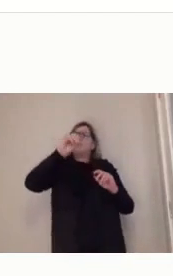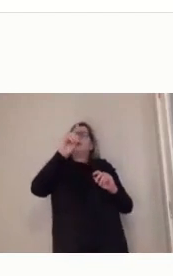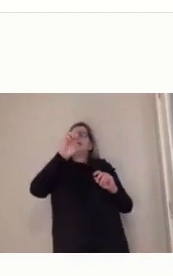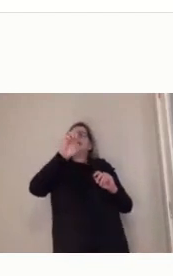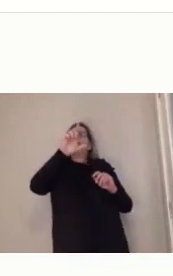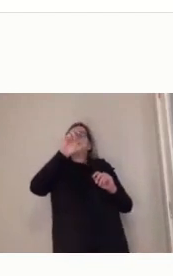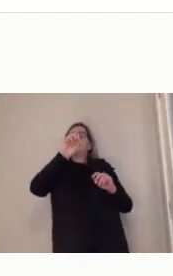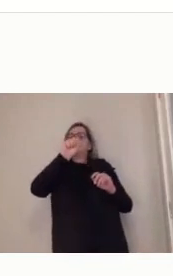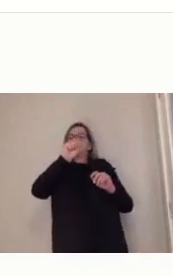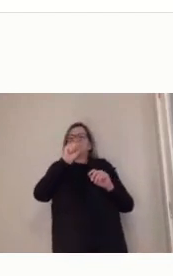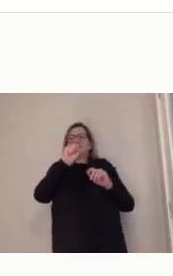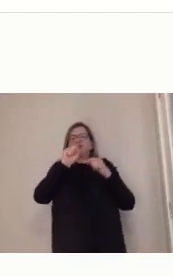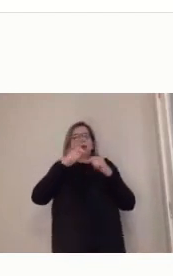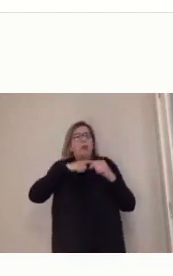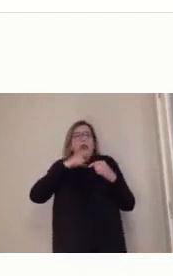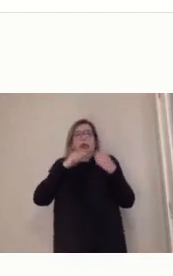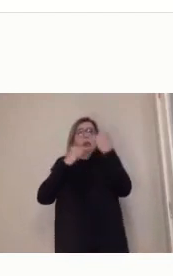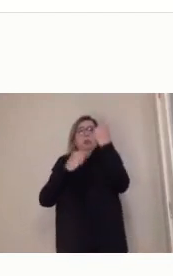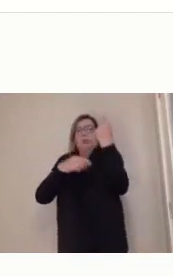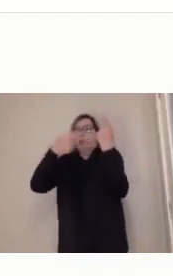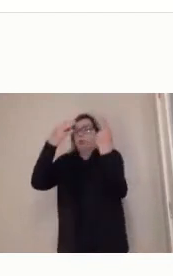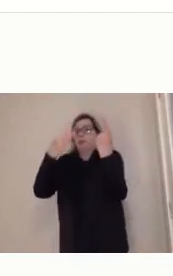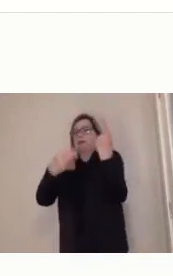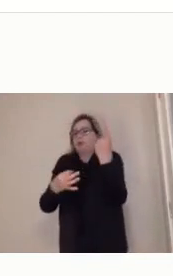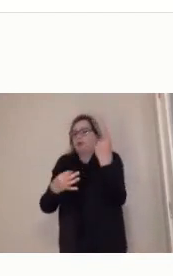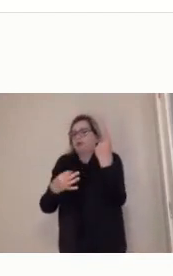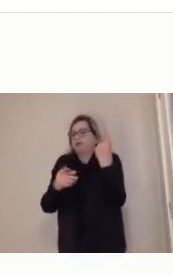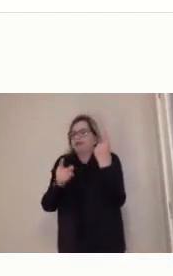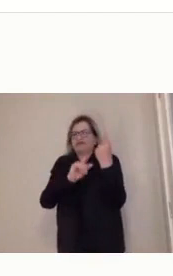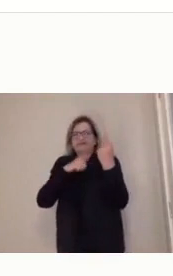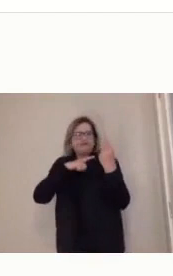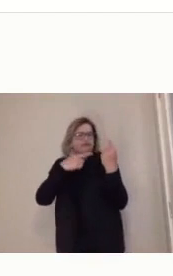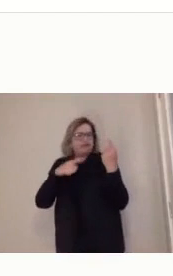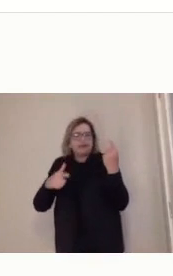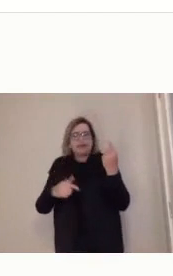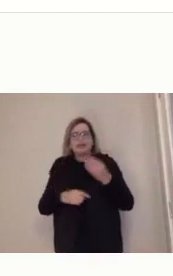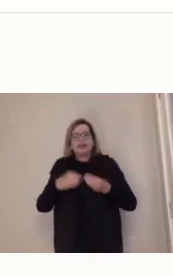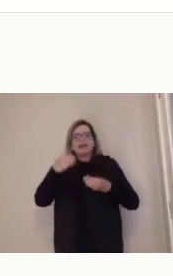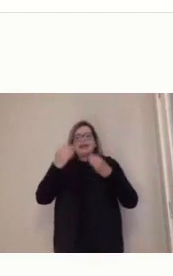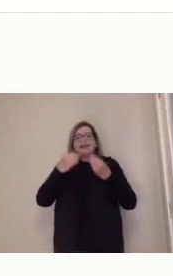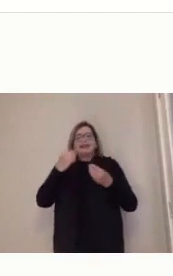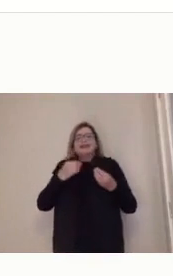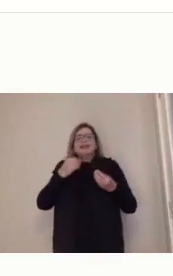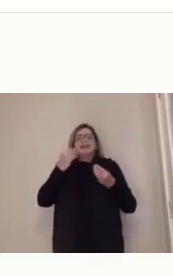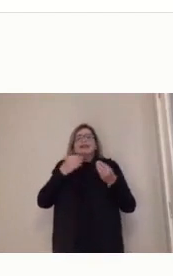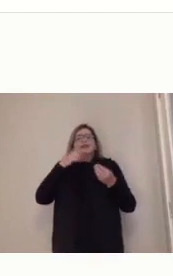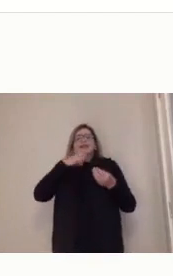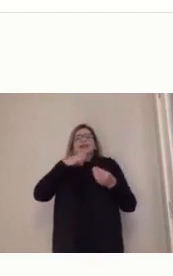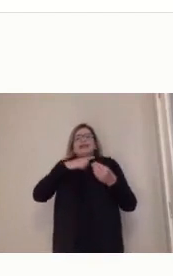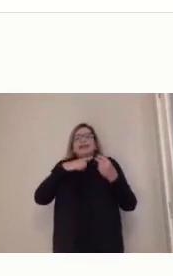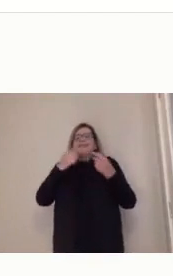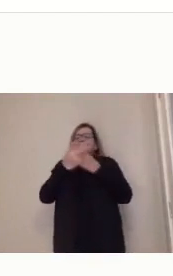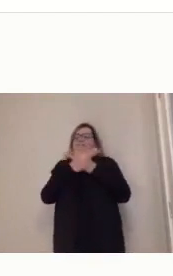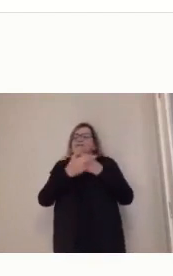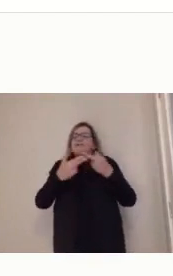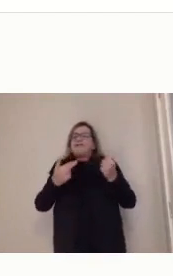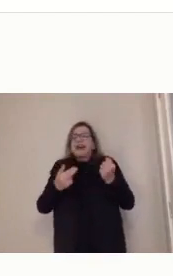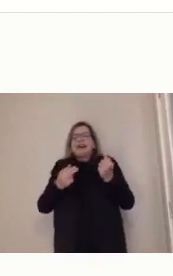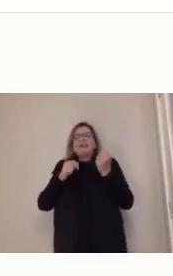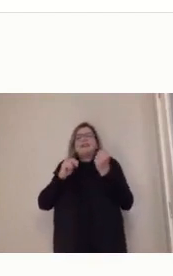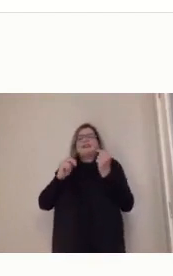não tem um padrão de estabelecido, então, há vários pontos de partidas, tá,